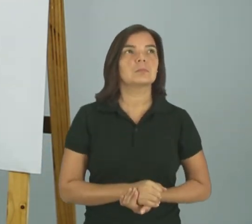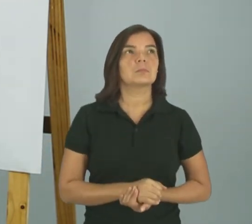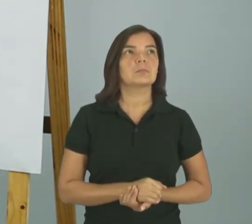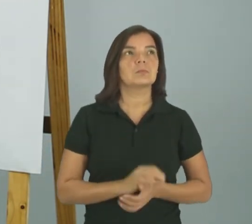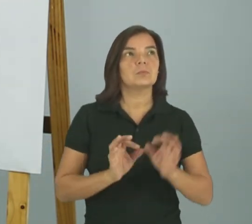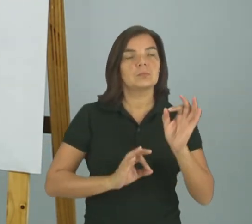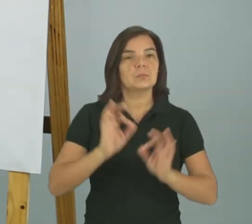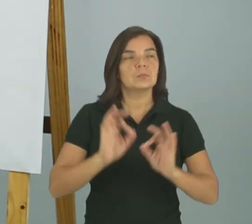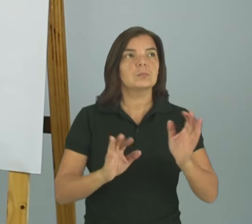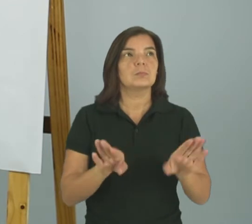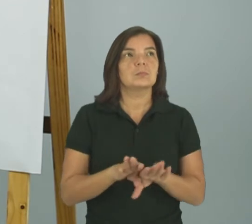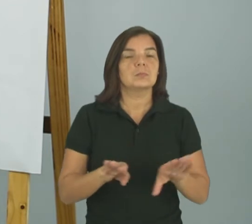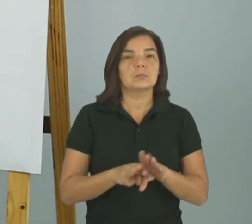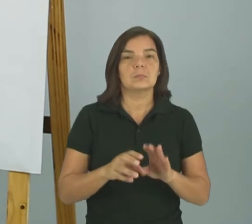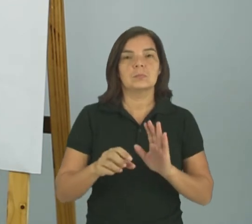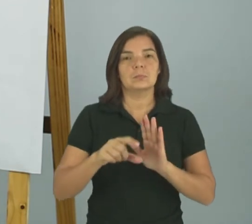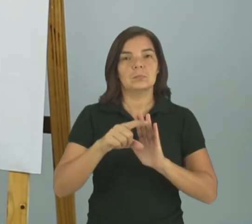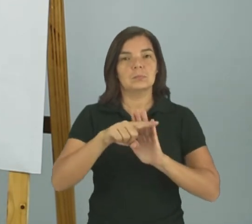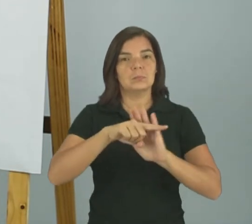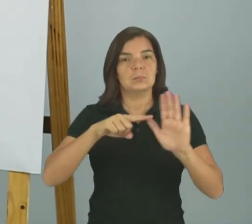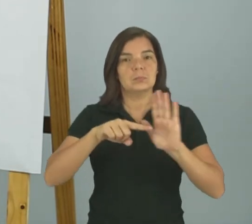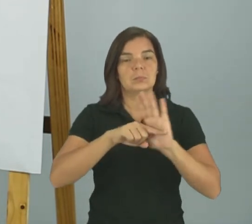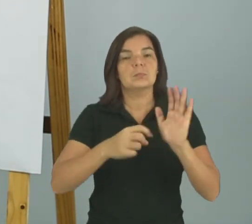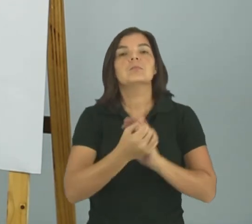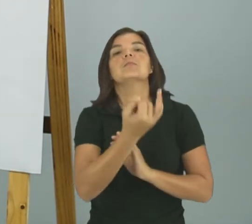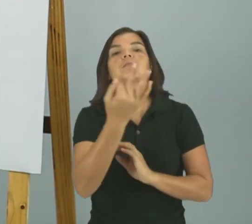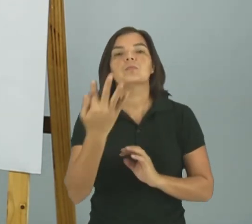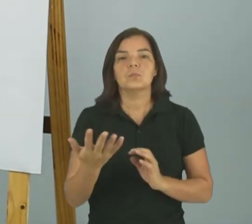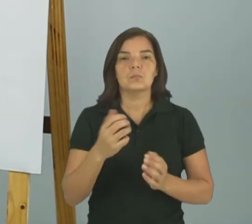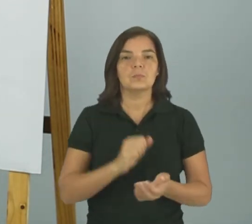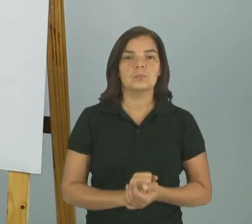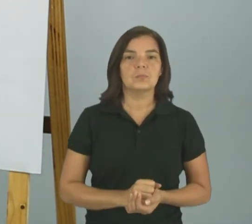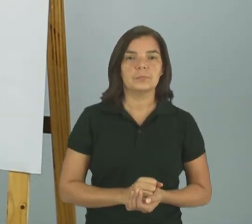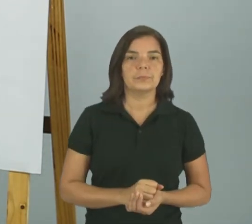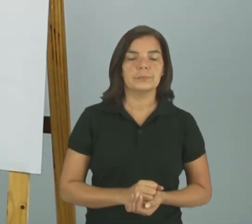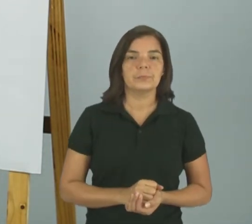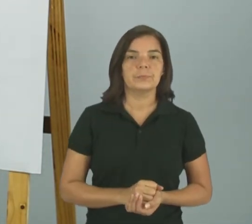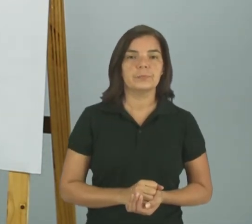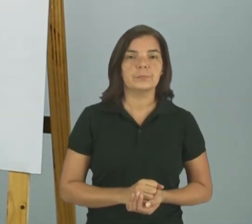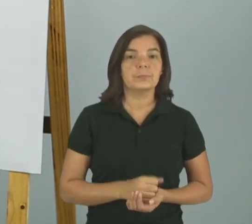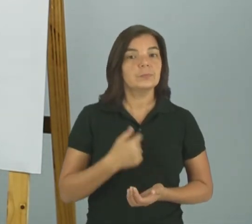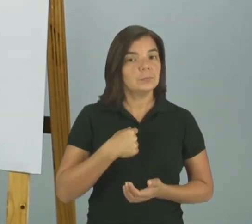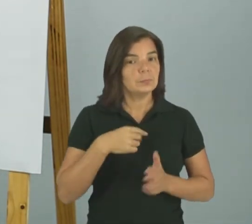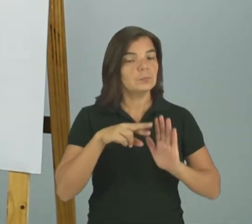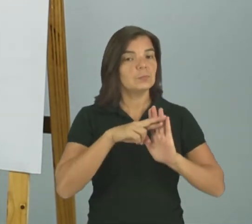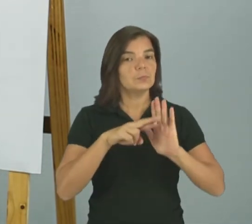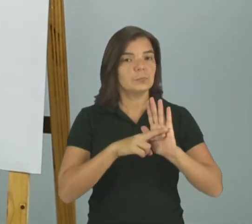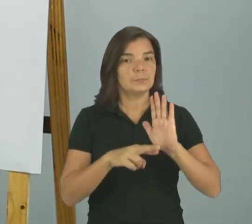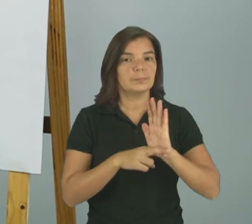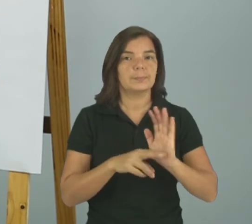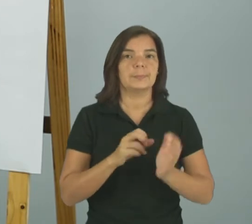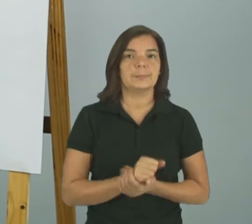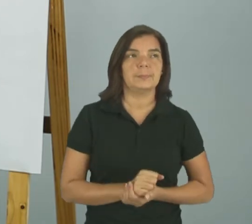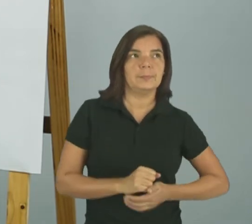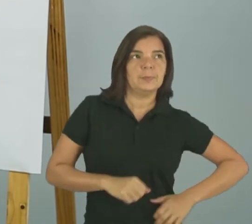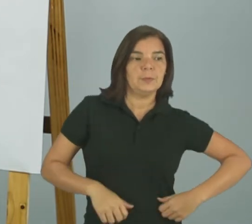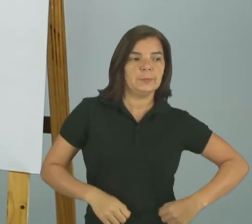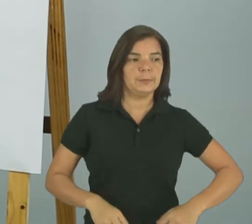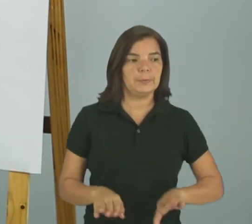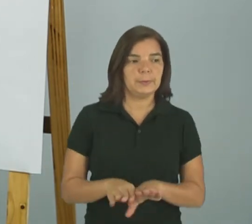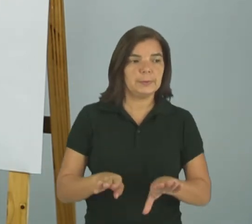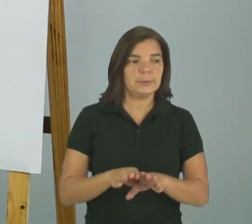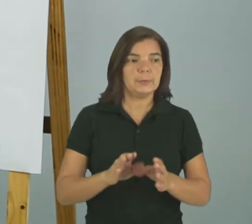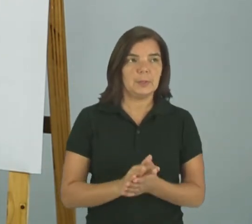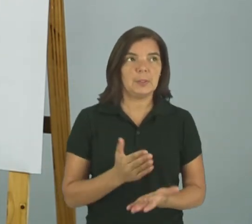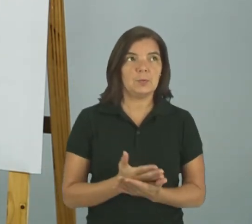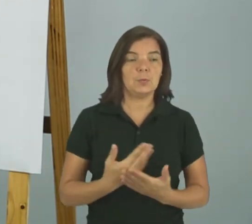Organizado dessa forma De estrofe Tem que ter determinada Quantidade Tá? Não é uma regra obrigatória Isso É claro Como eu falei